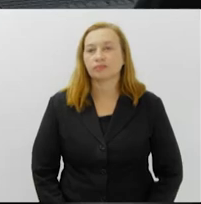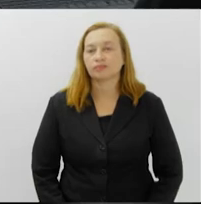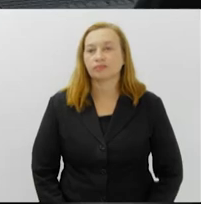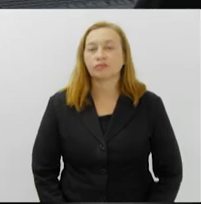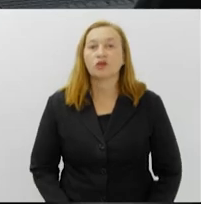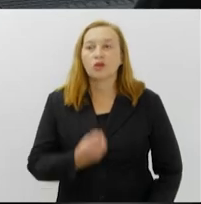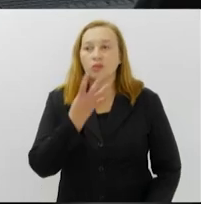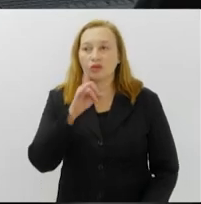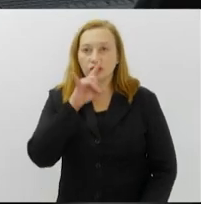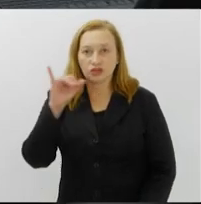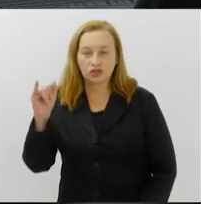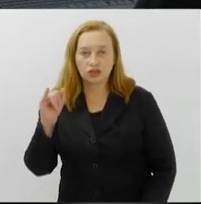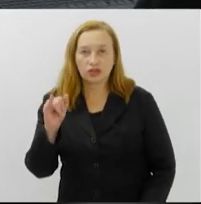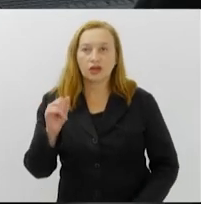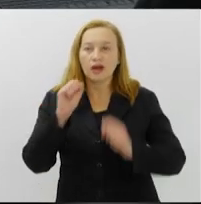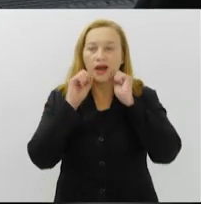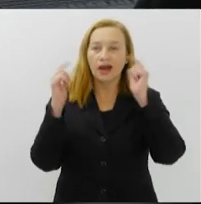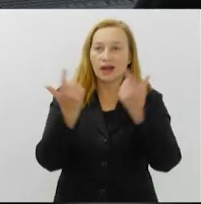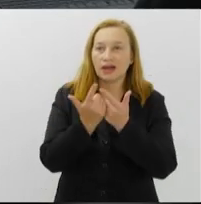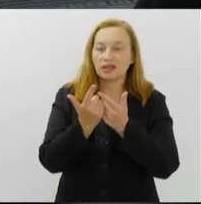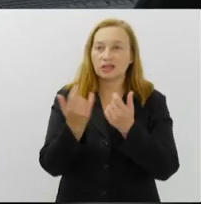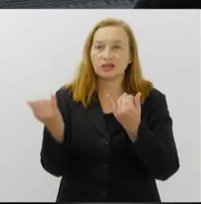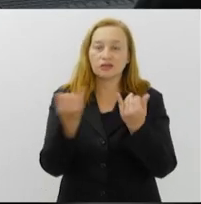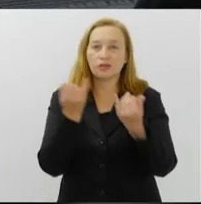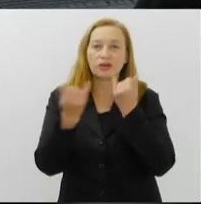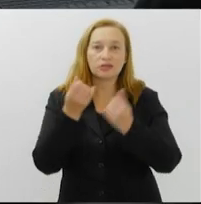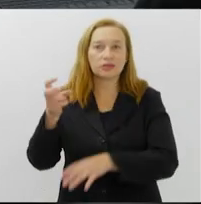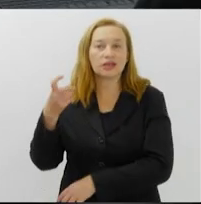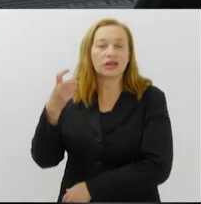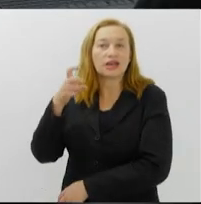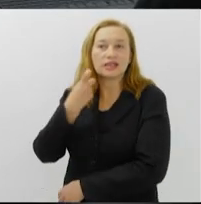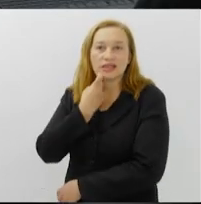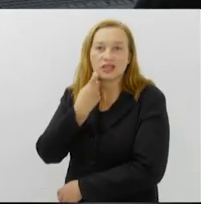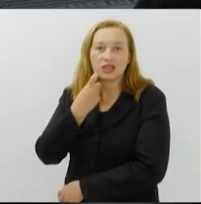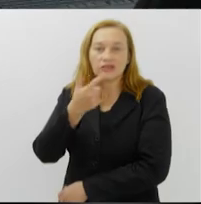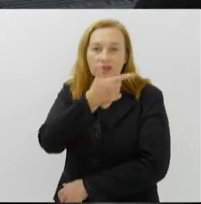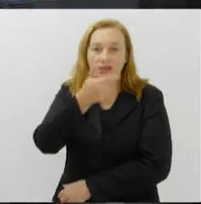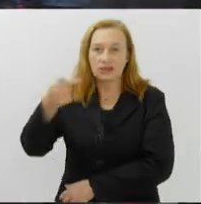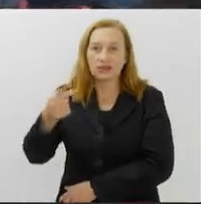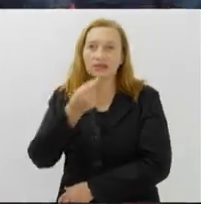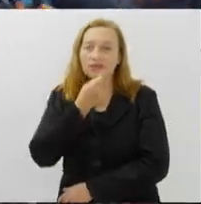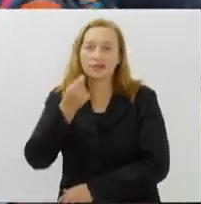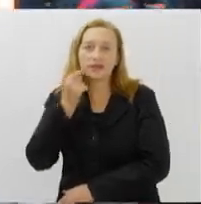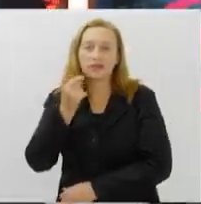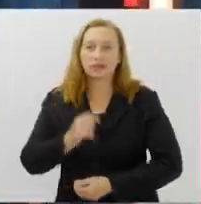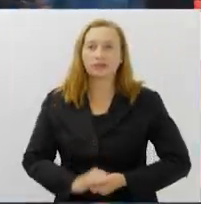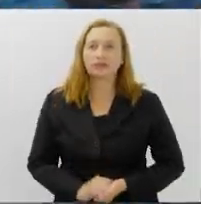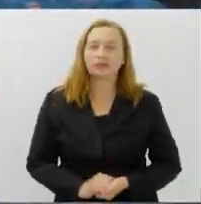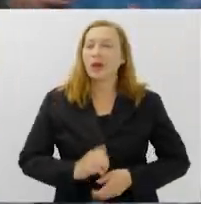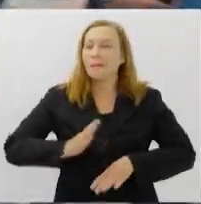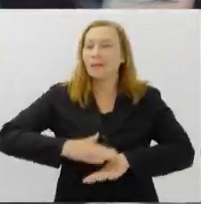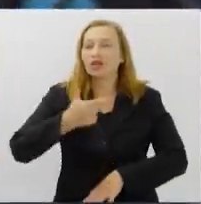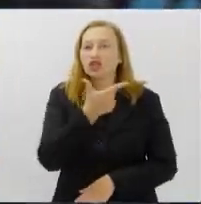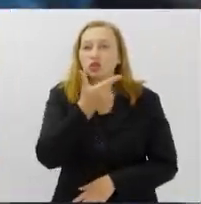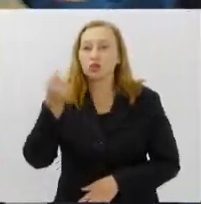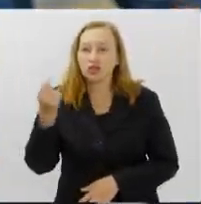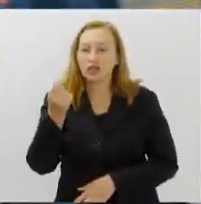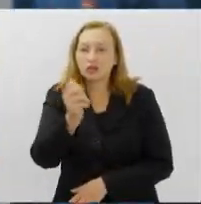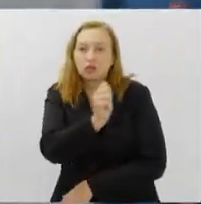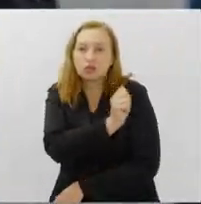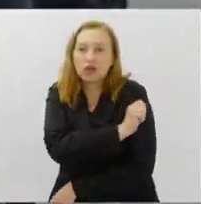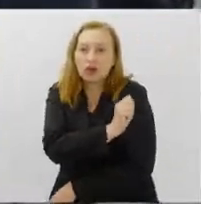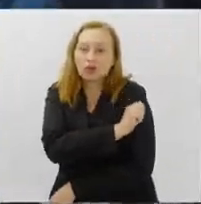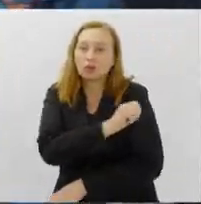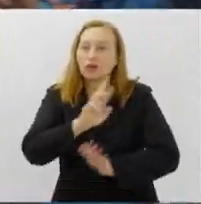O Bom Dia Alerj traz os seguintes destaques nesta sexta-feira, 27 de setembro. Mais de 200 estudantes